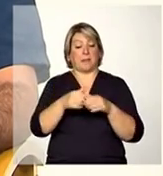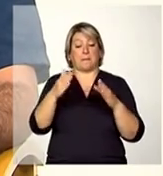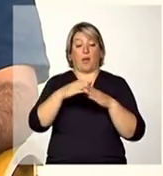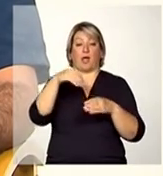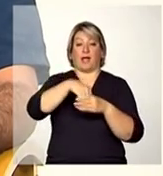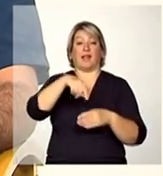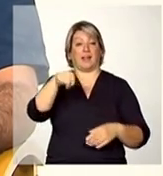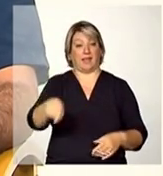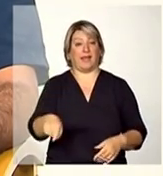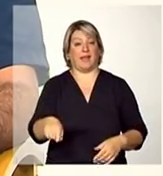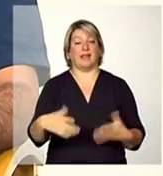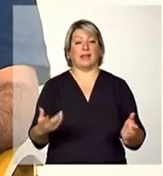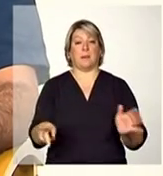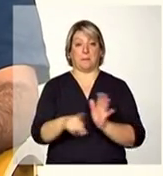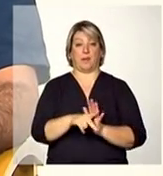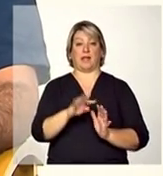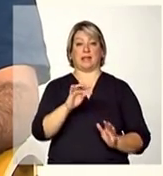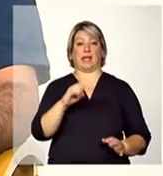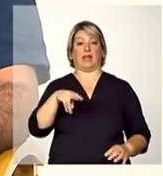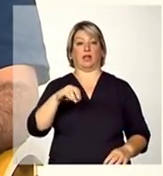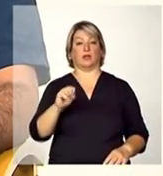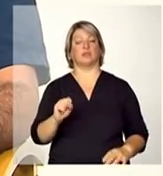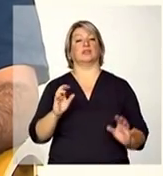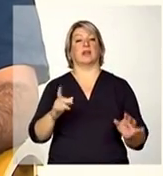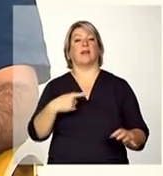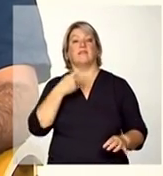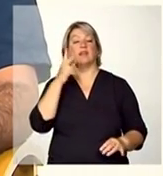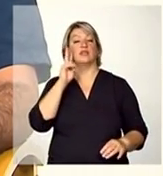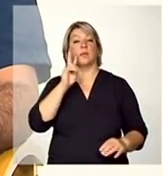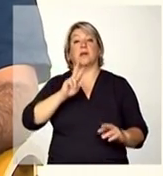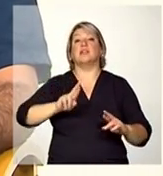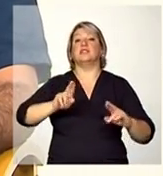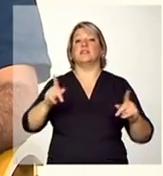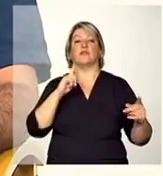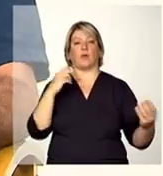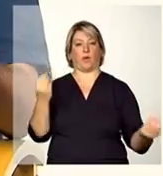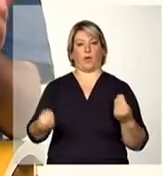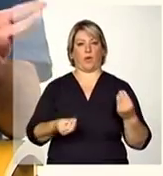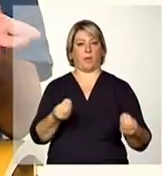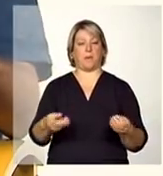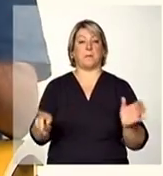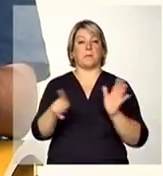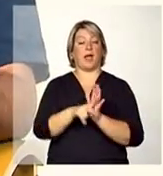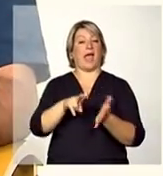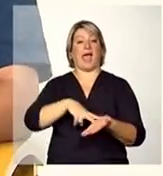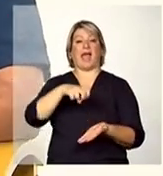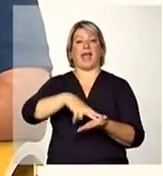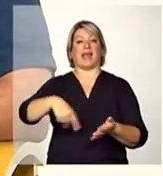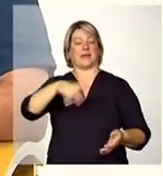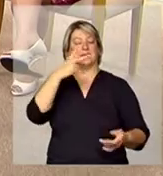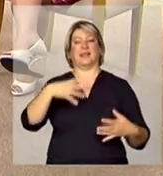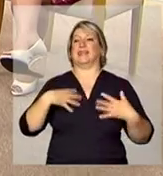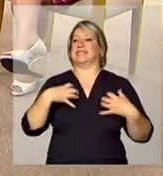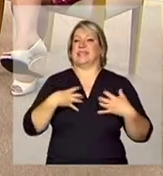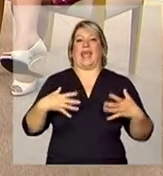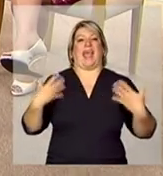e os próprios técnicos citam a diferença da própria alegria dessas pessoas